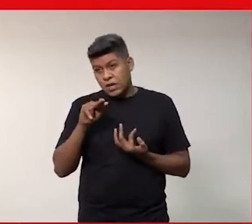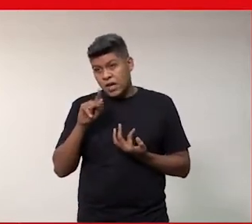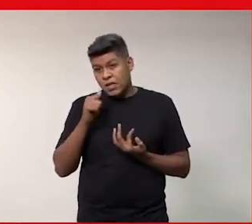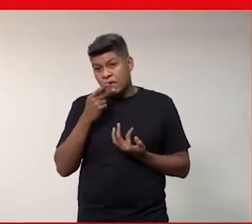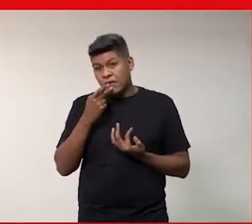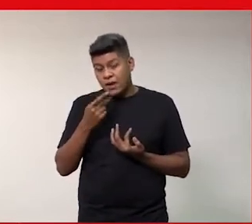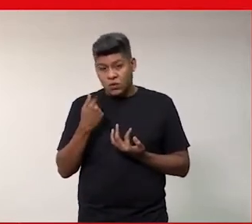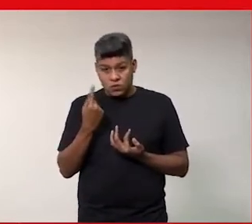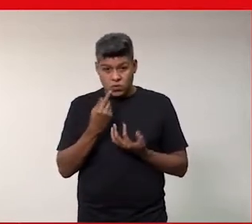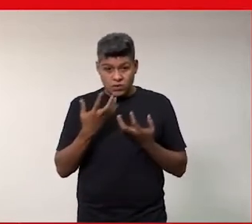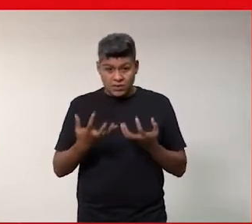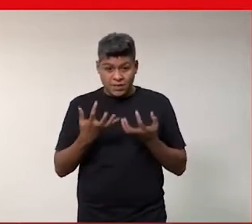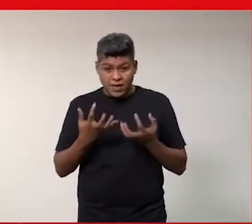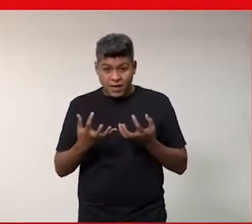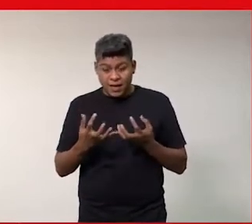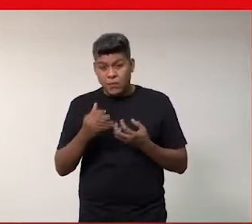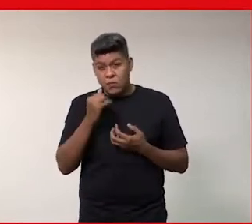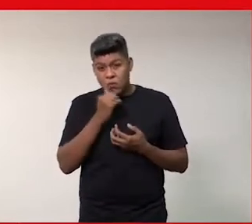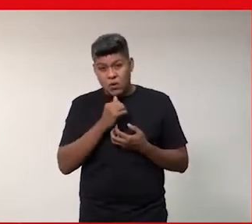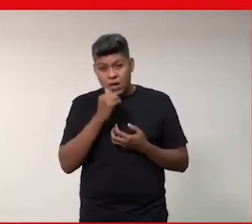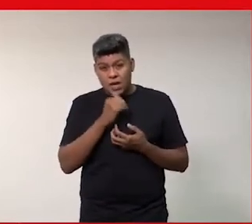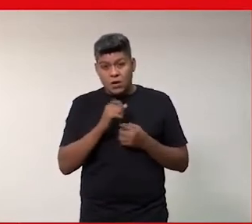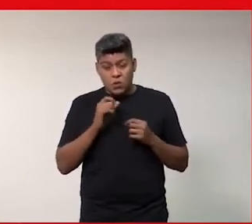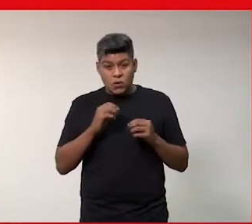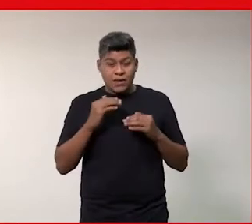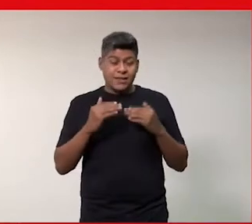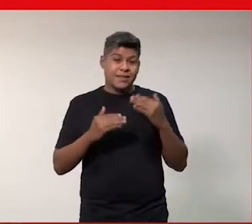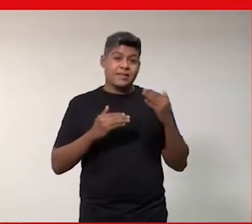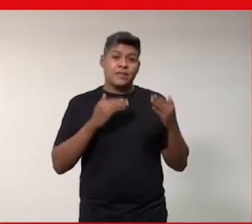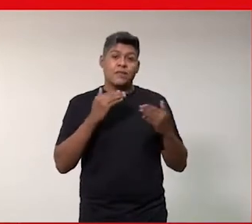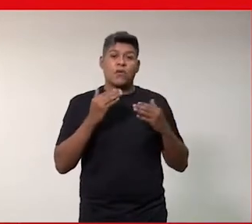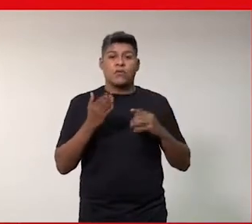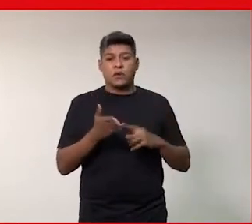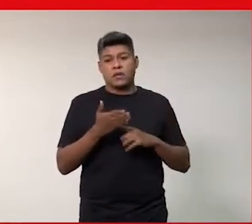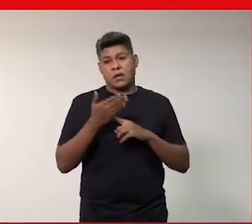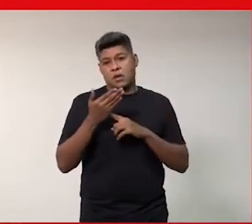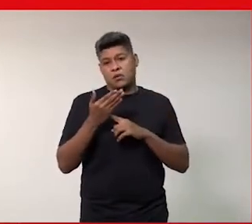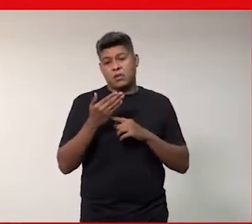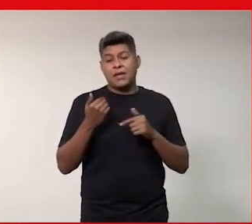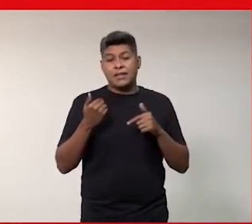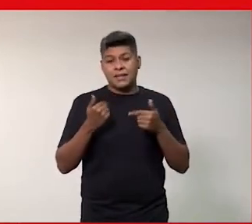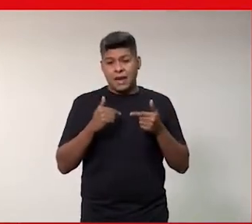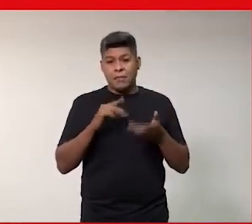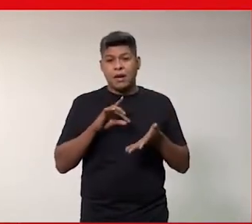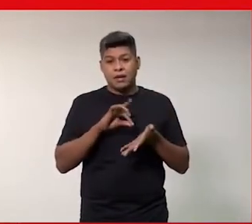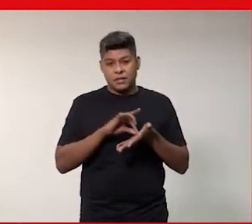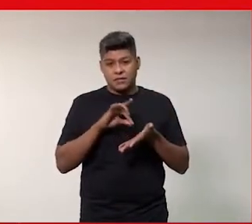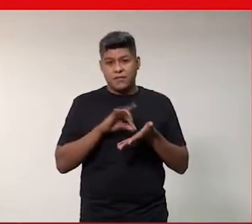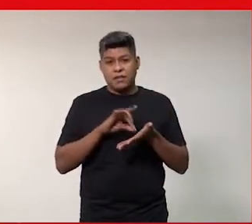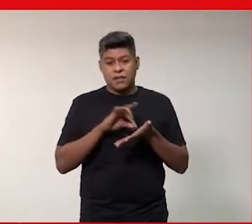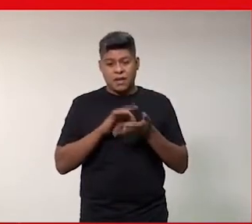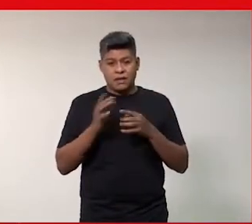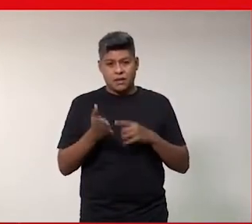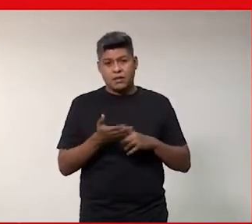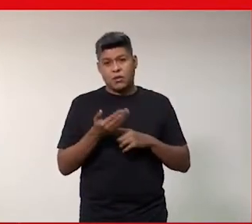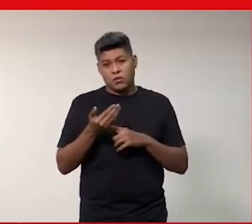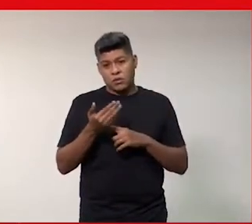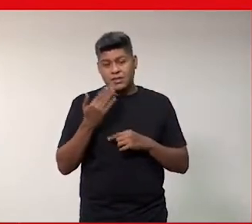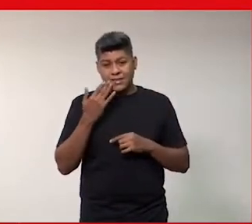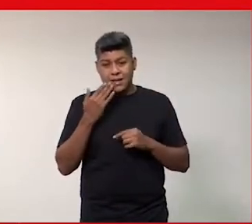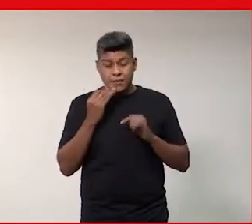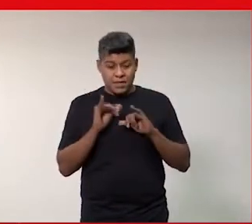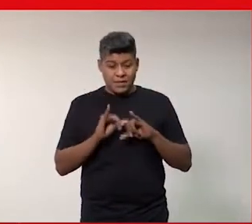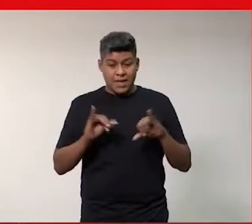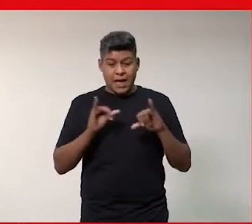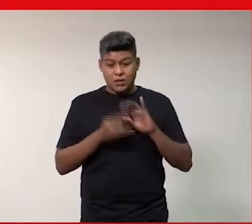é, nós queremos que as mulheres passem a desenvolver tecnologia, a trabalhar efetivamente na tecnologia, né, e esses dados